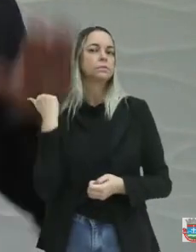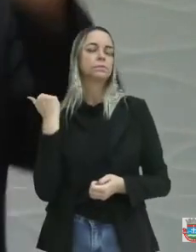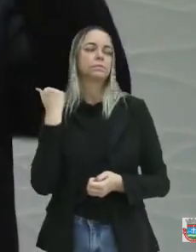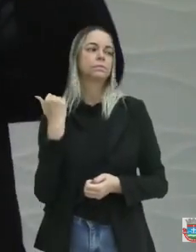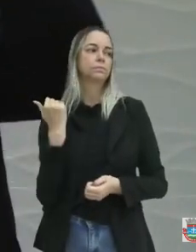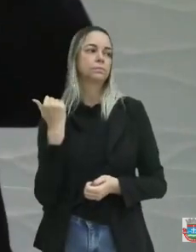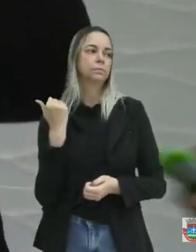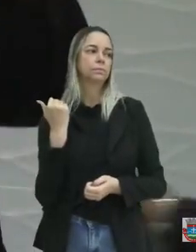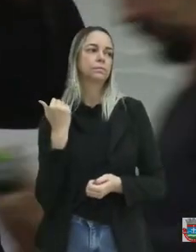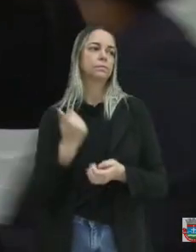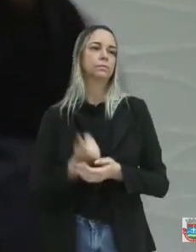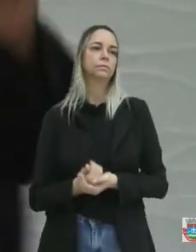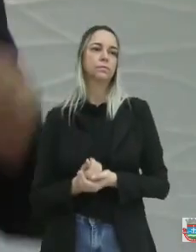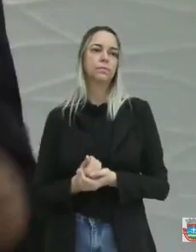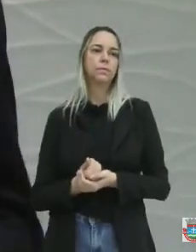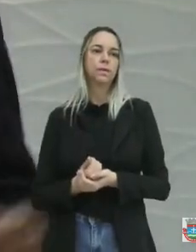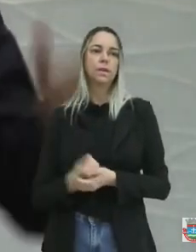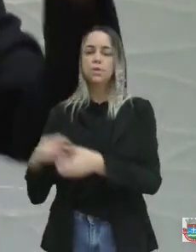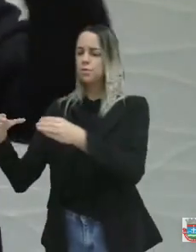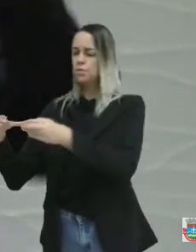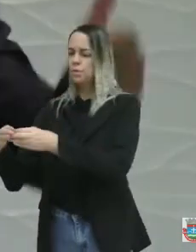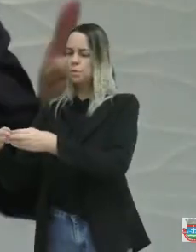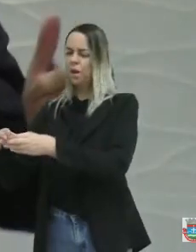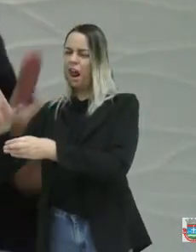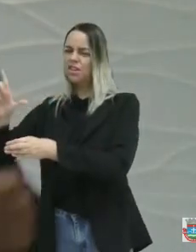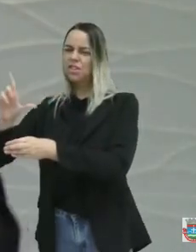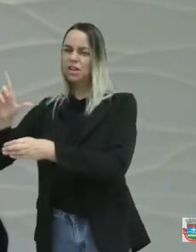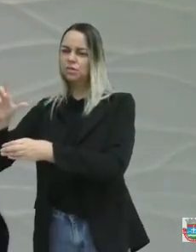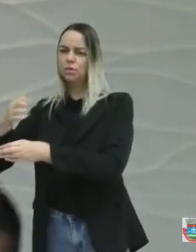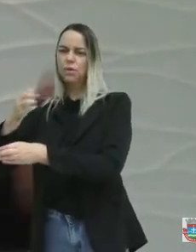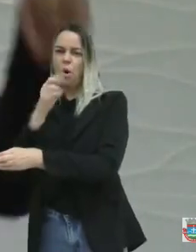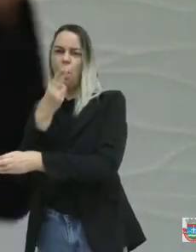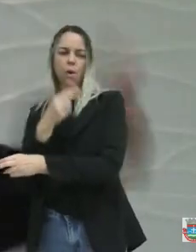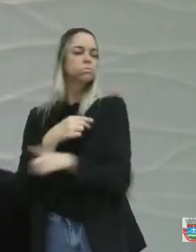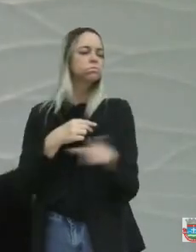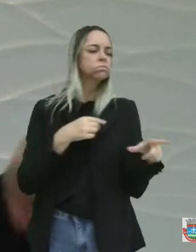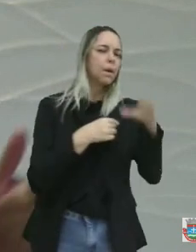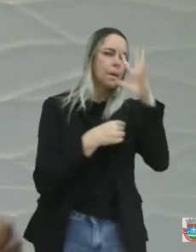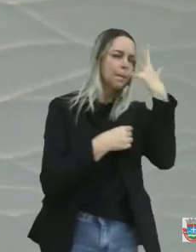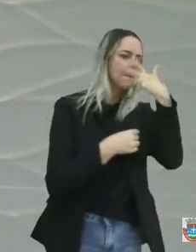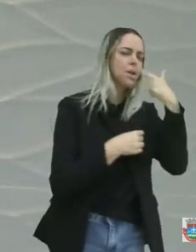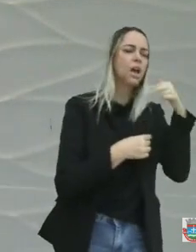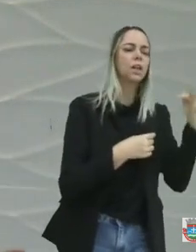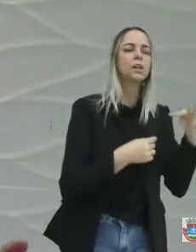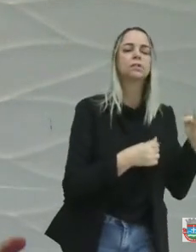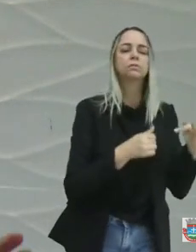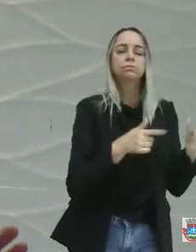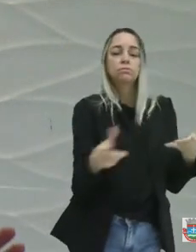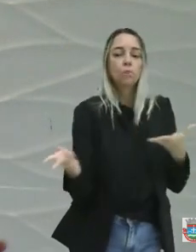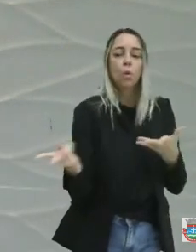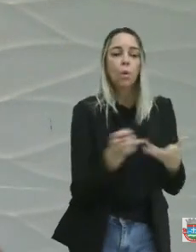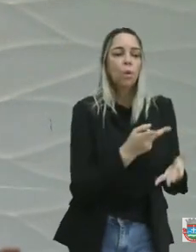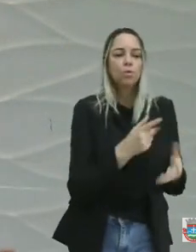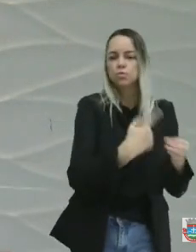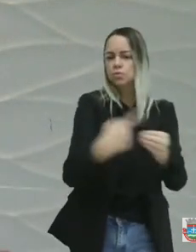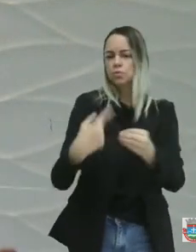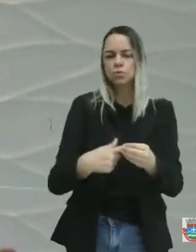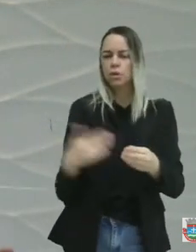que vinha gente de Lagedo, de Belo Jardim e de Capoeiras para ser atendido no nosso hospital.